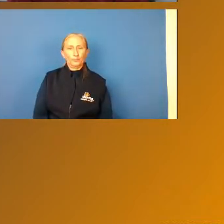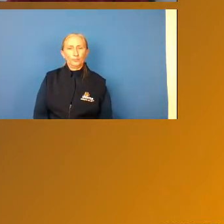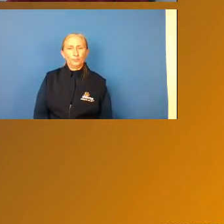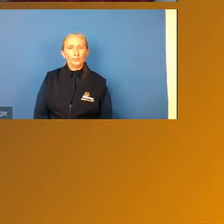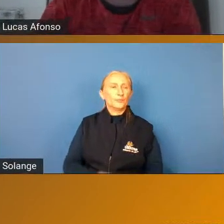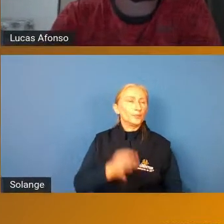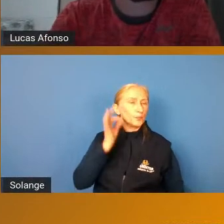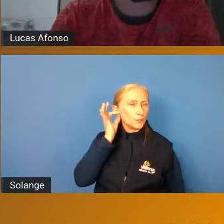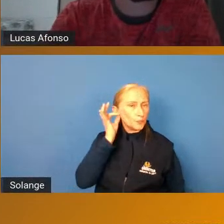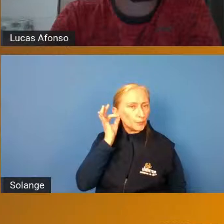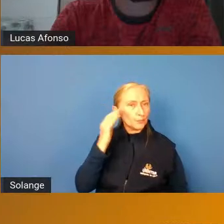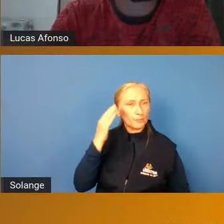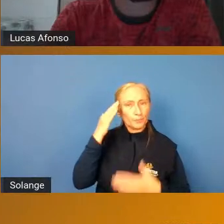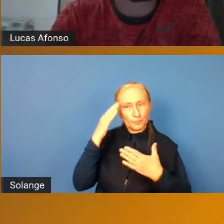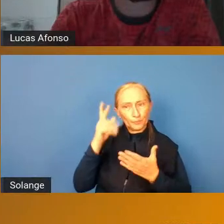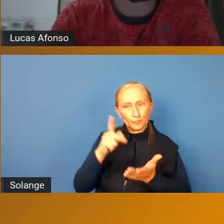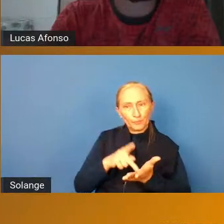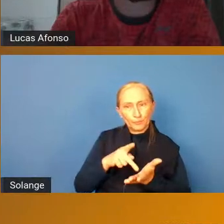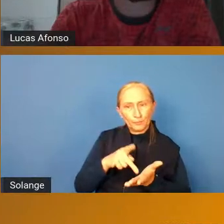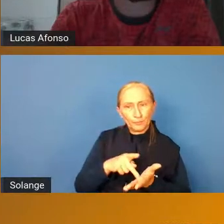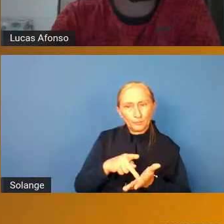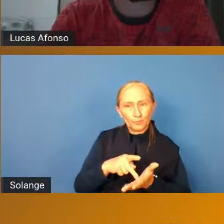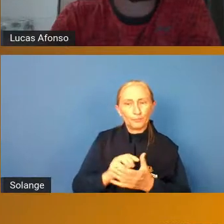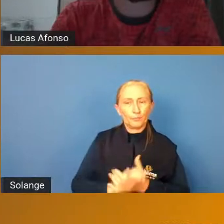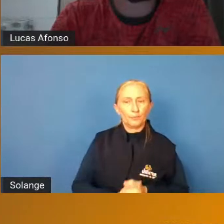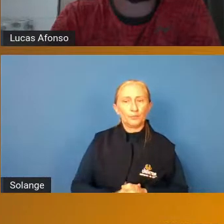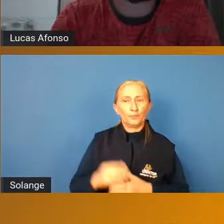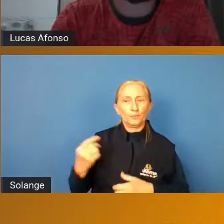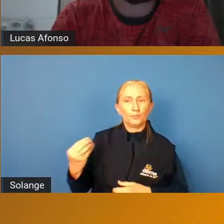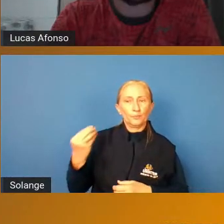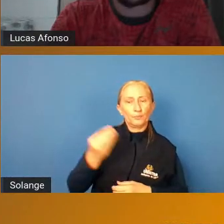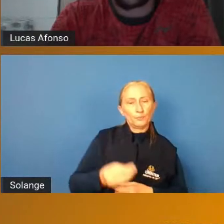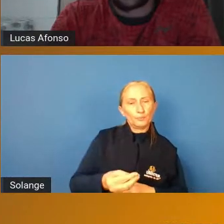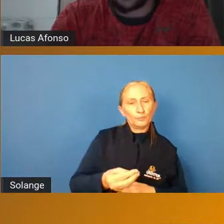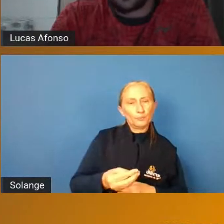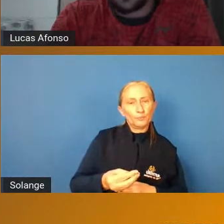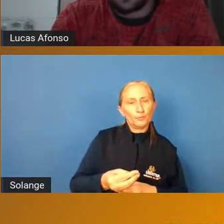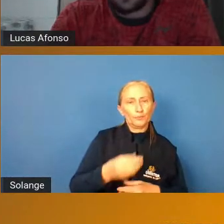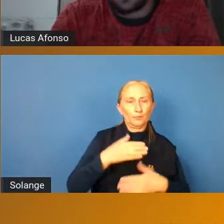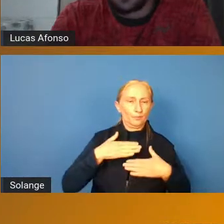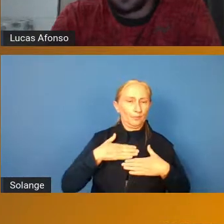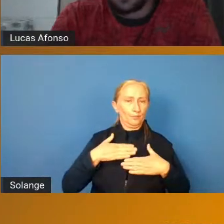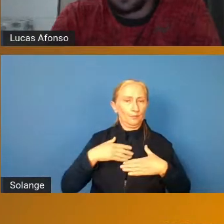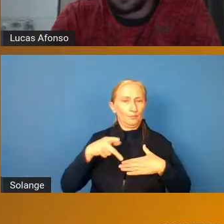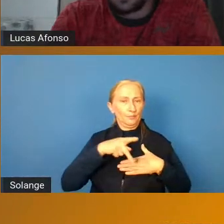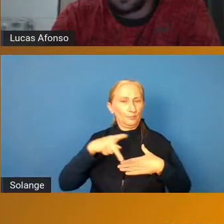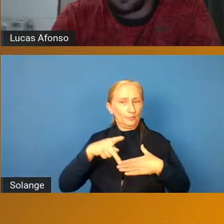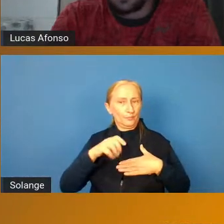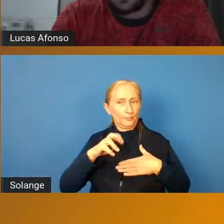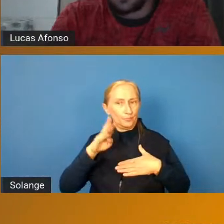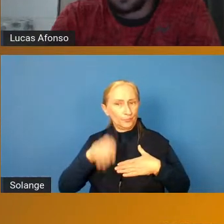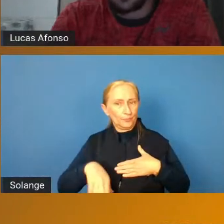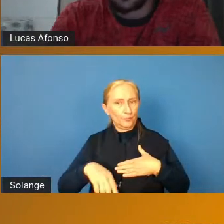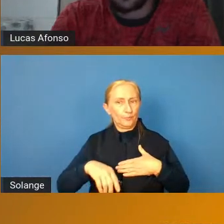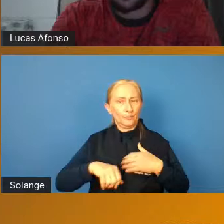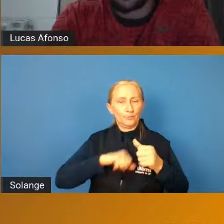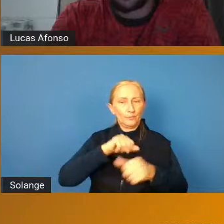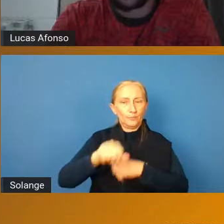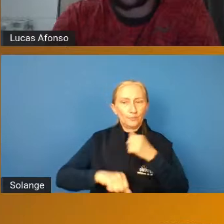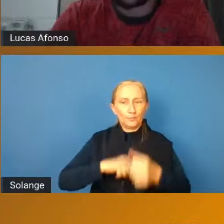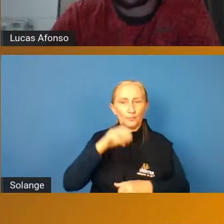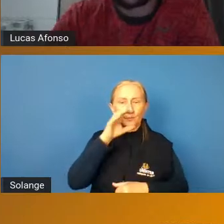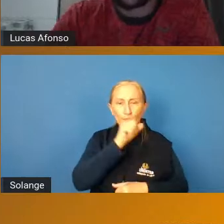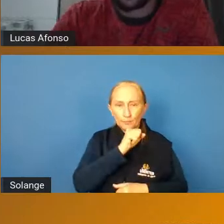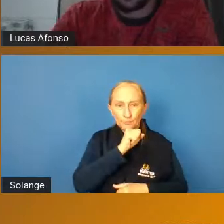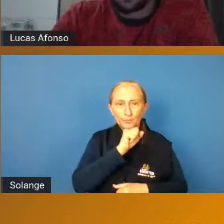Joia, obrigada, de verdade. É, colocaram aqui também, eu, como a professora Eveline falou, roda muito rápido aqui,